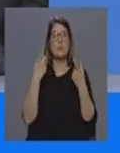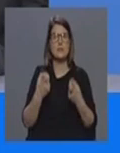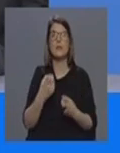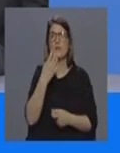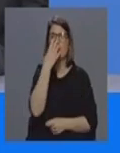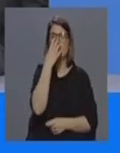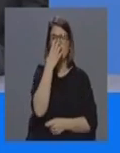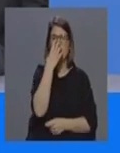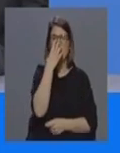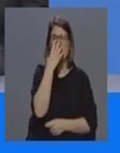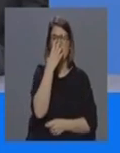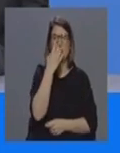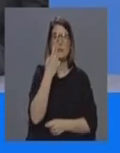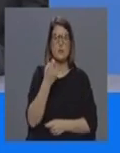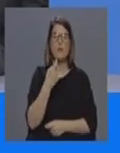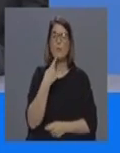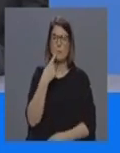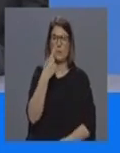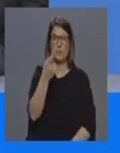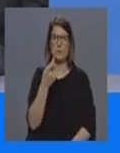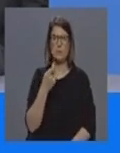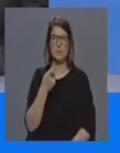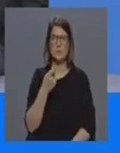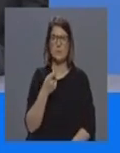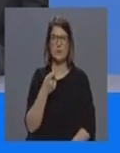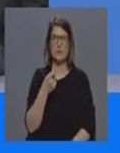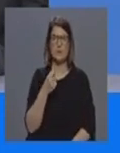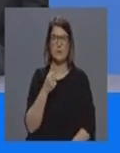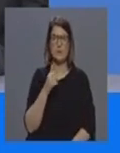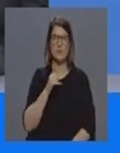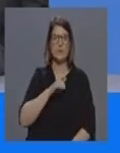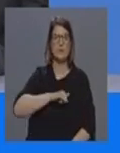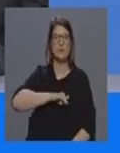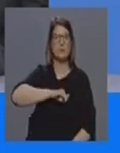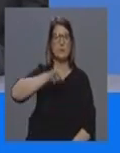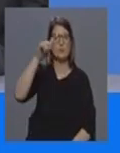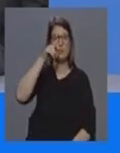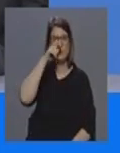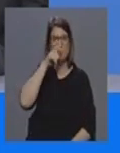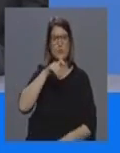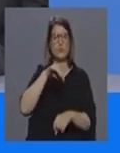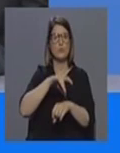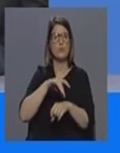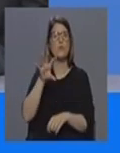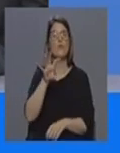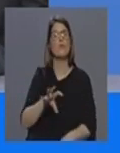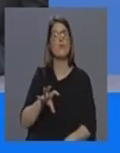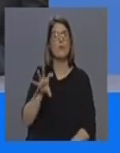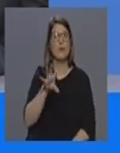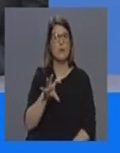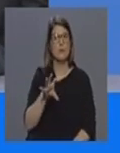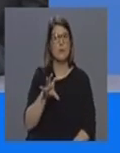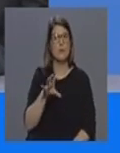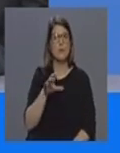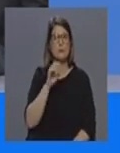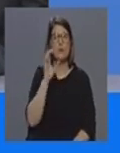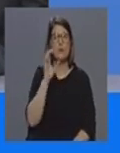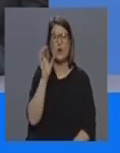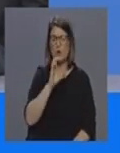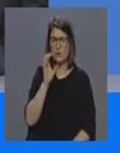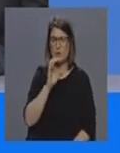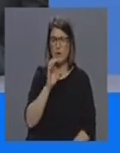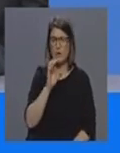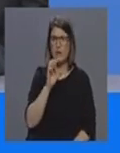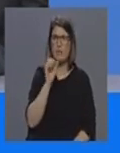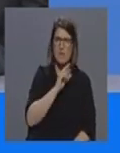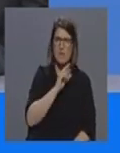pergunto-lhe a questão da evacuação de doentes nessas condições eventualmente para o continente é